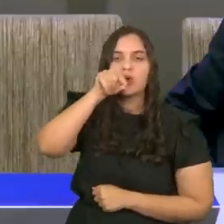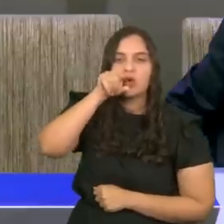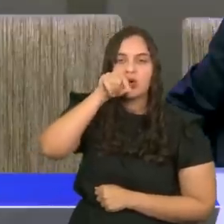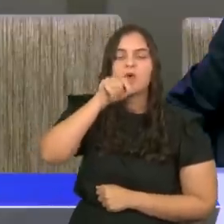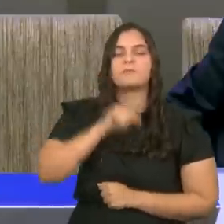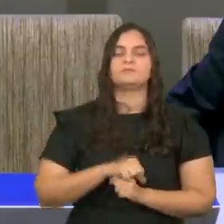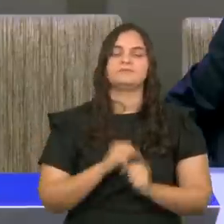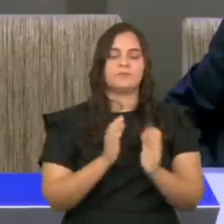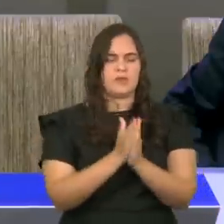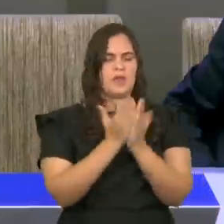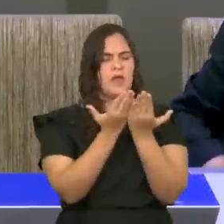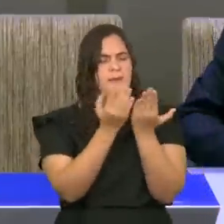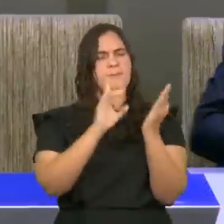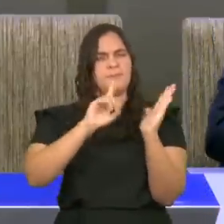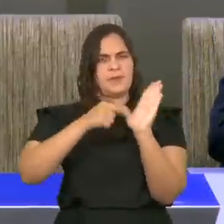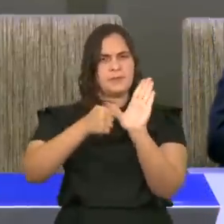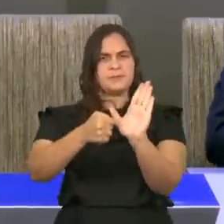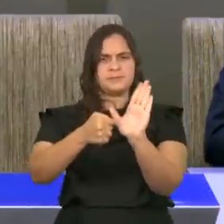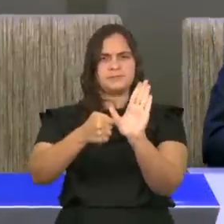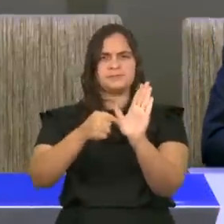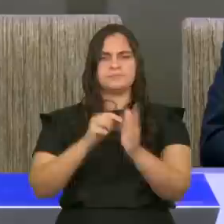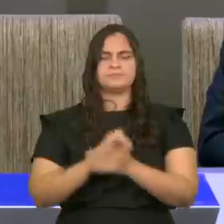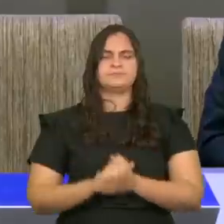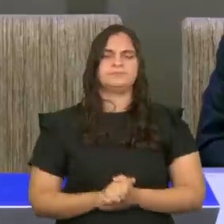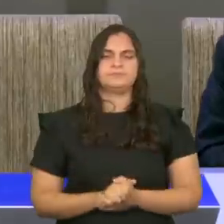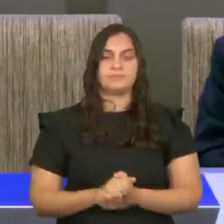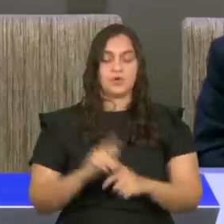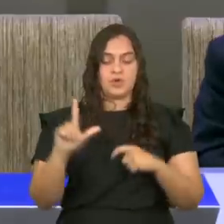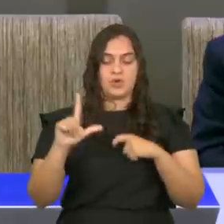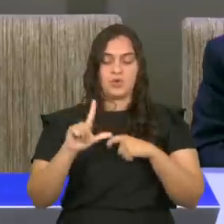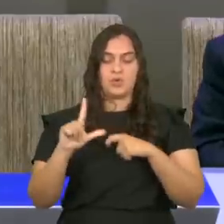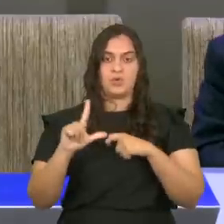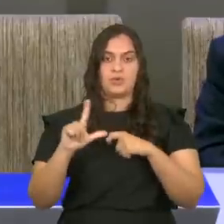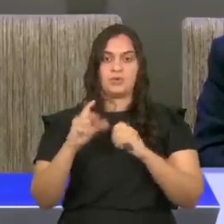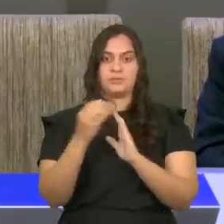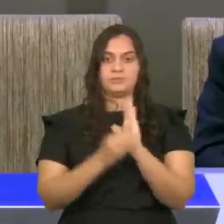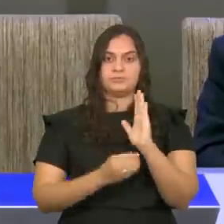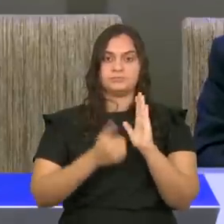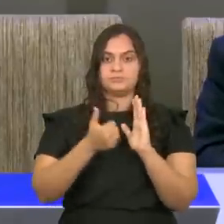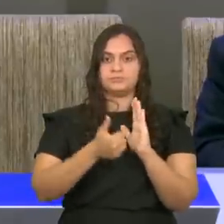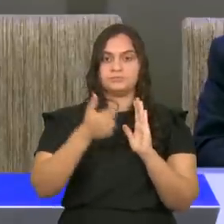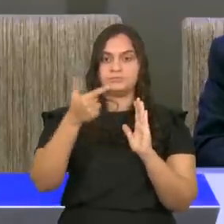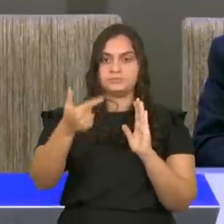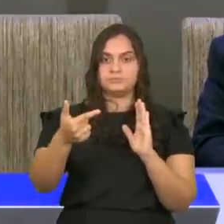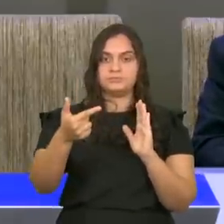a sua Bíblia aí, por favor. Lucas capítulo 12,